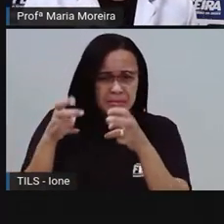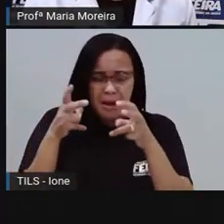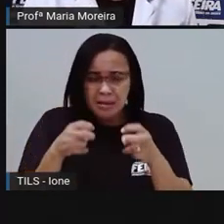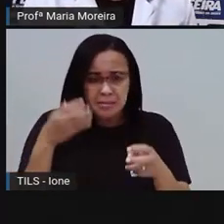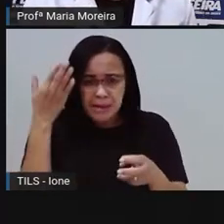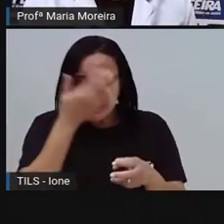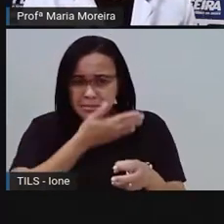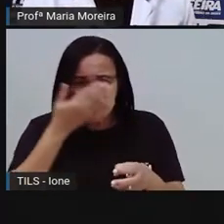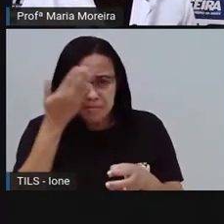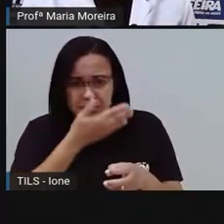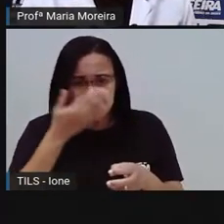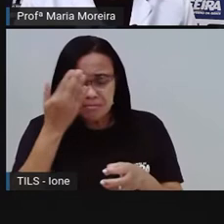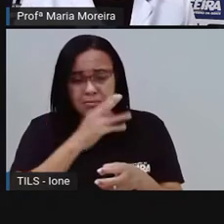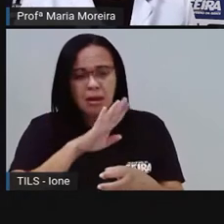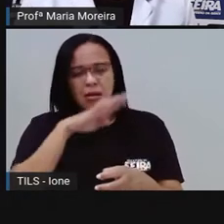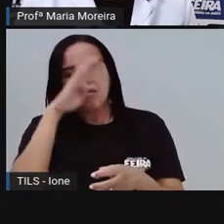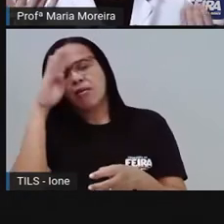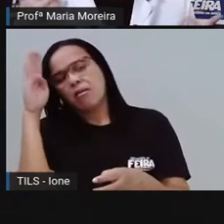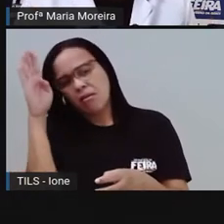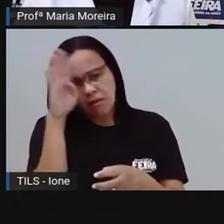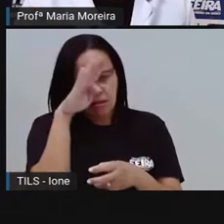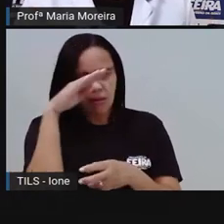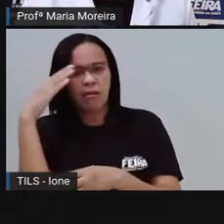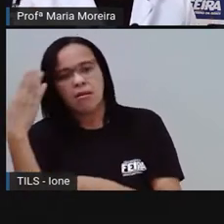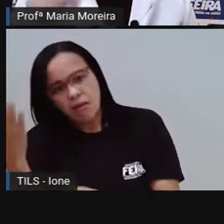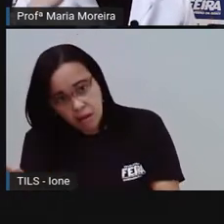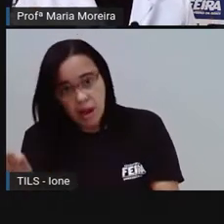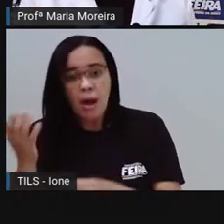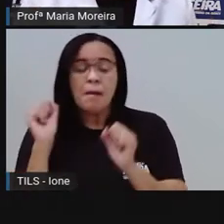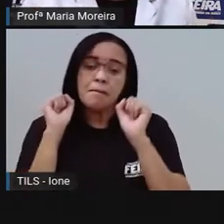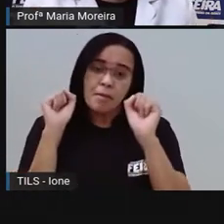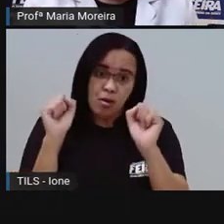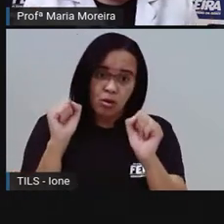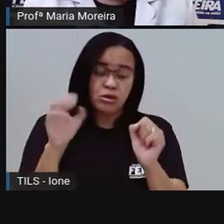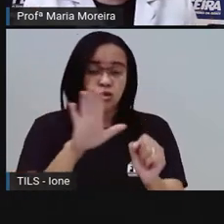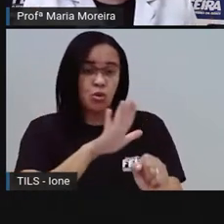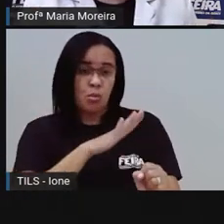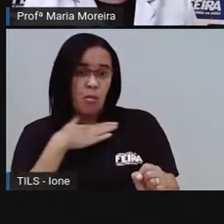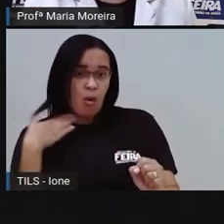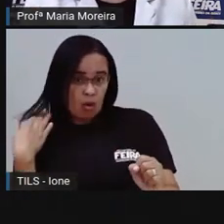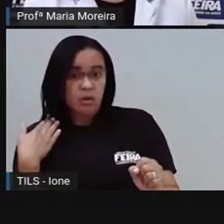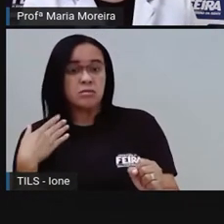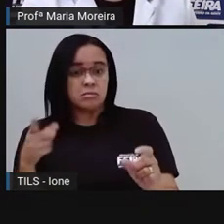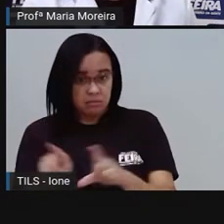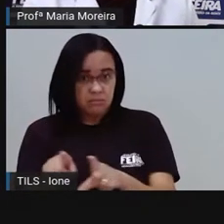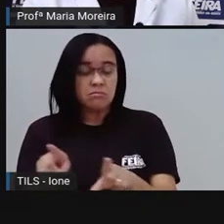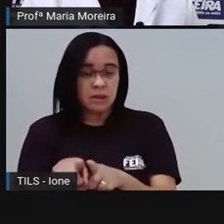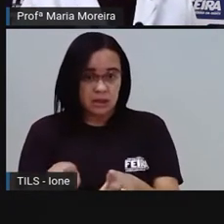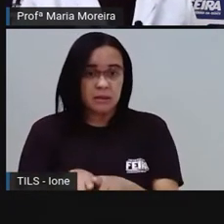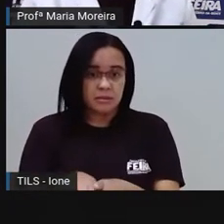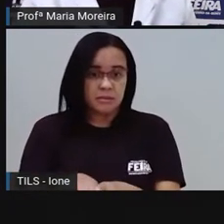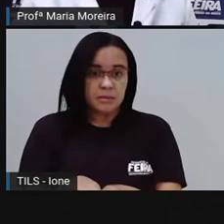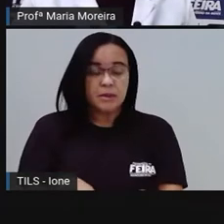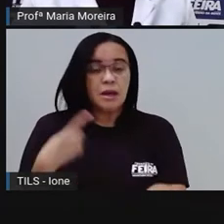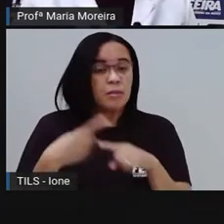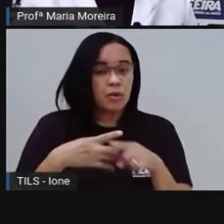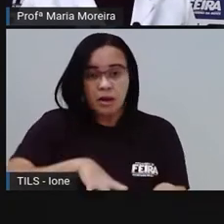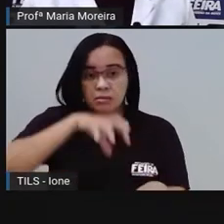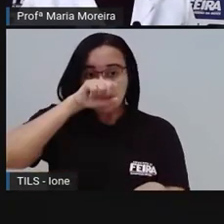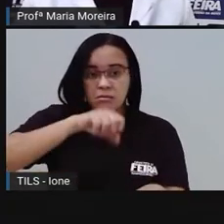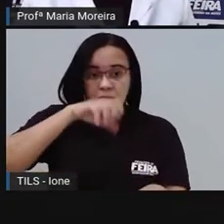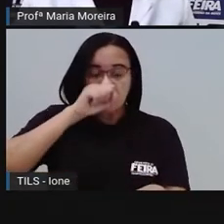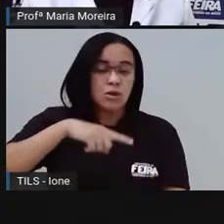né? Tem o desmaio e aí desmaiou, você acaba o quê, ó? Morrendo por asfixia. Também temos